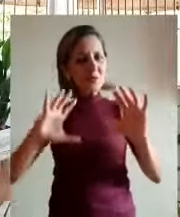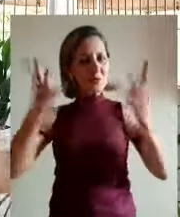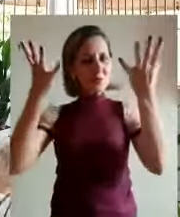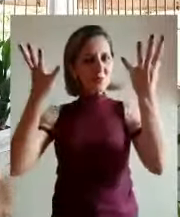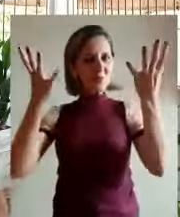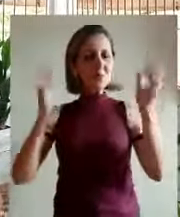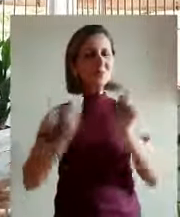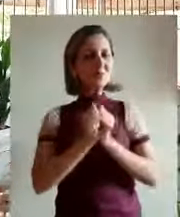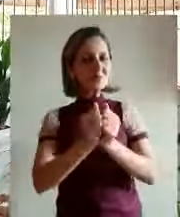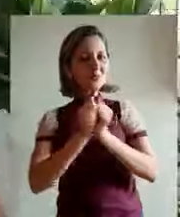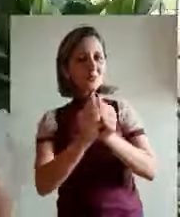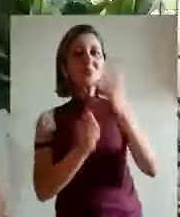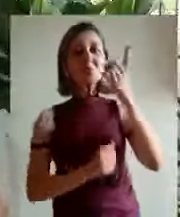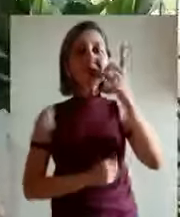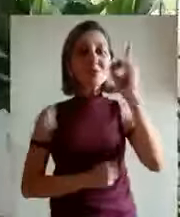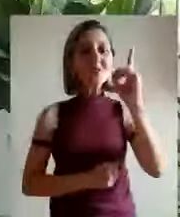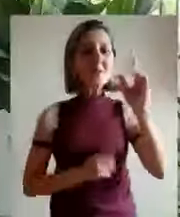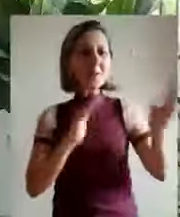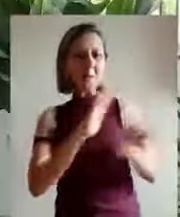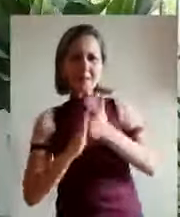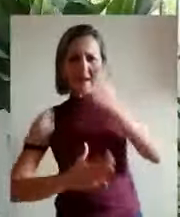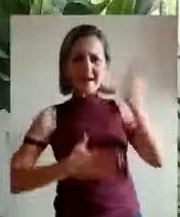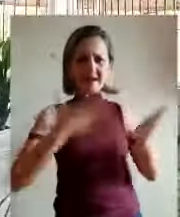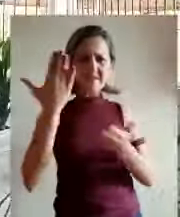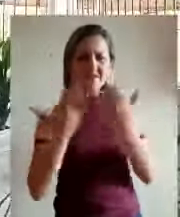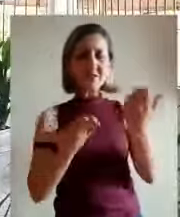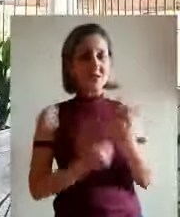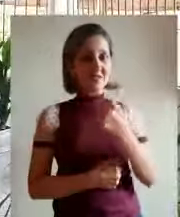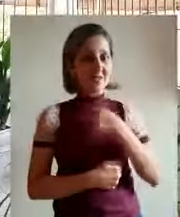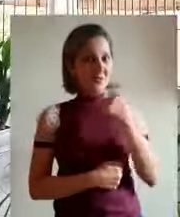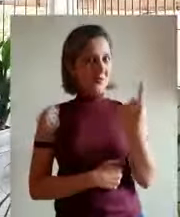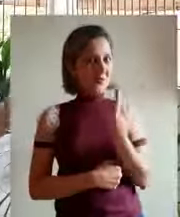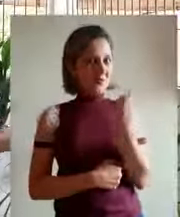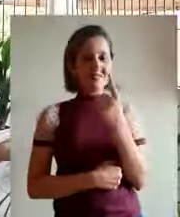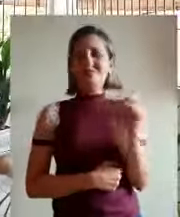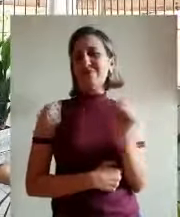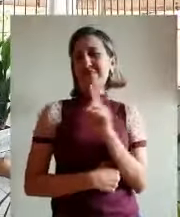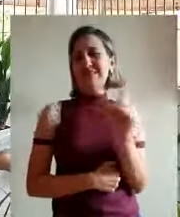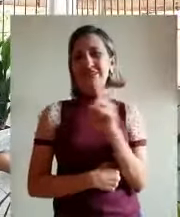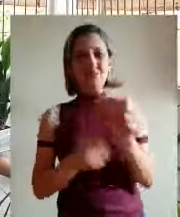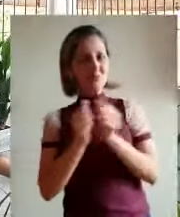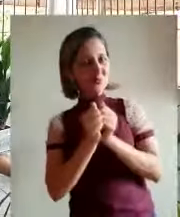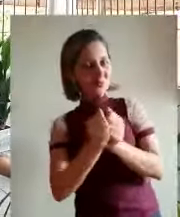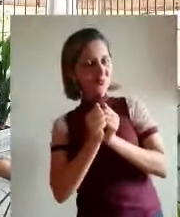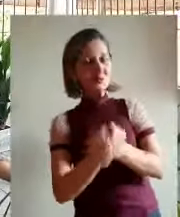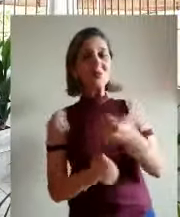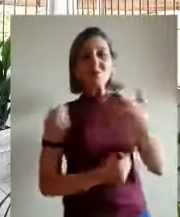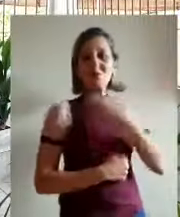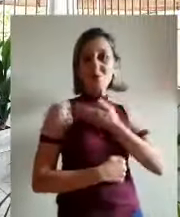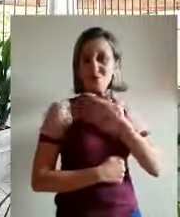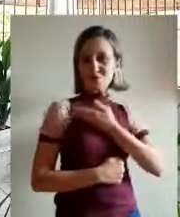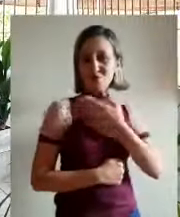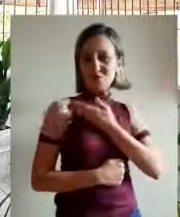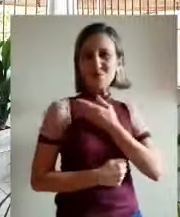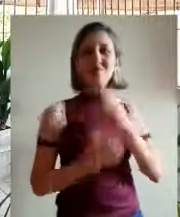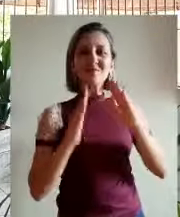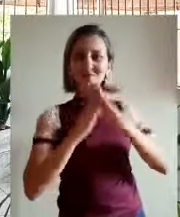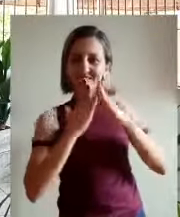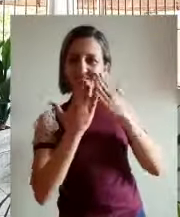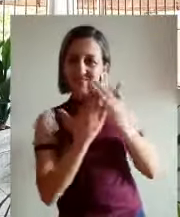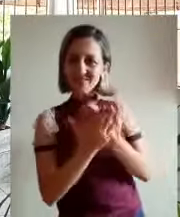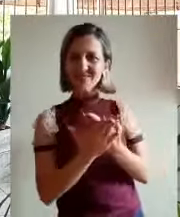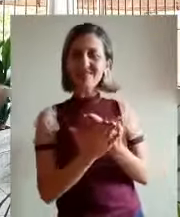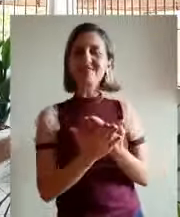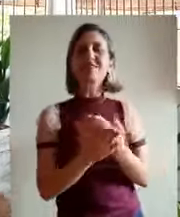dia maravilhoso, mas eu não estou sozinha não, trouxe comigo um grande amigo da escola, mas ele só